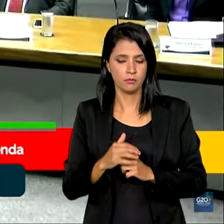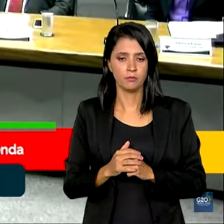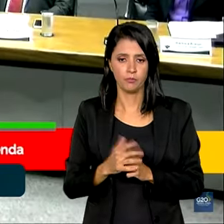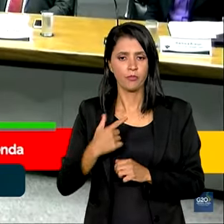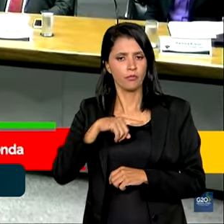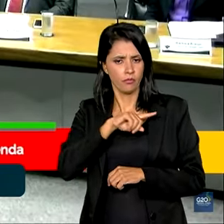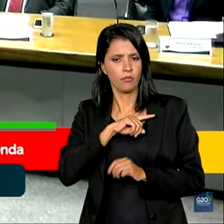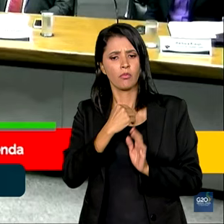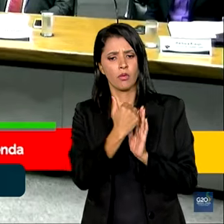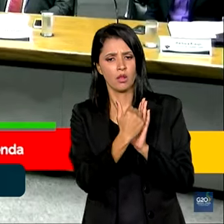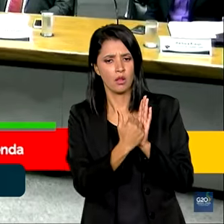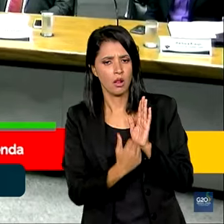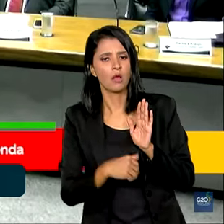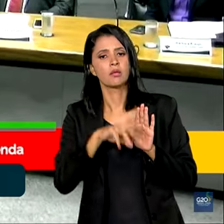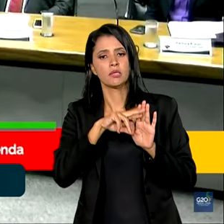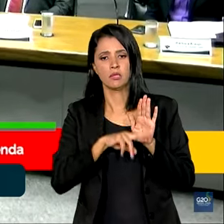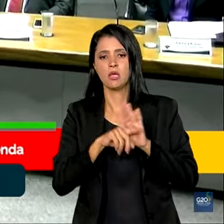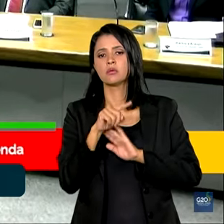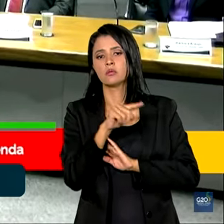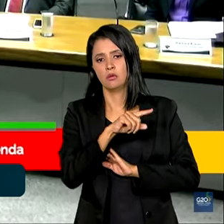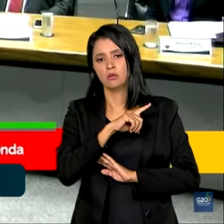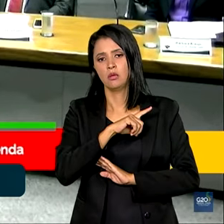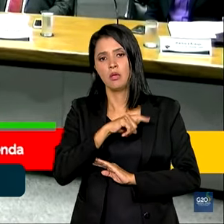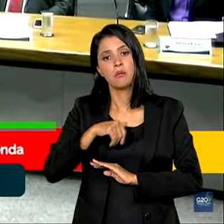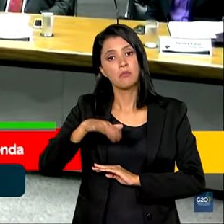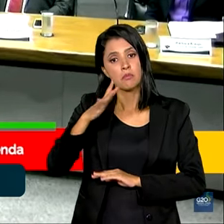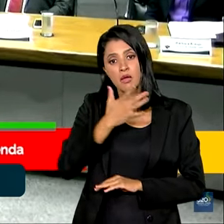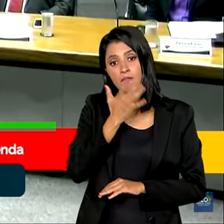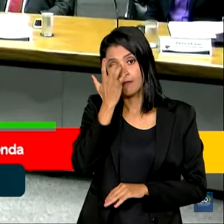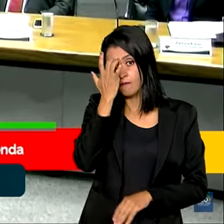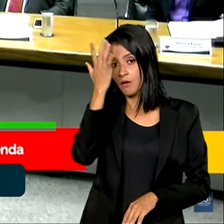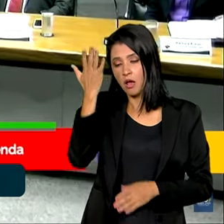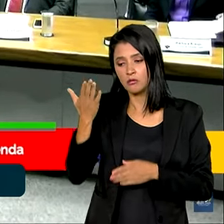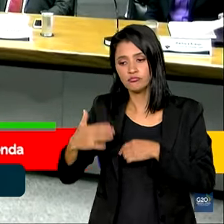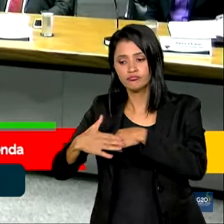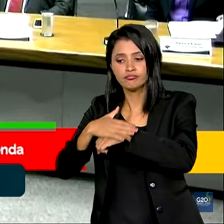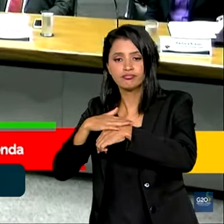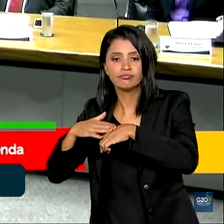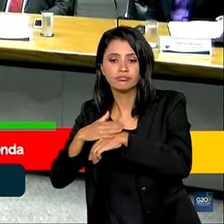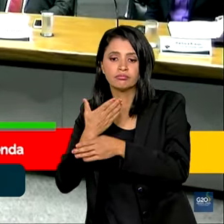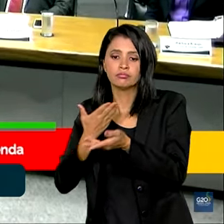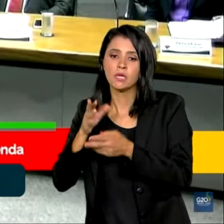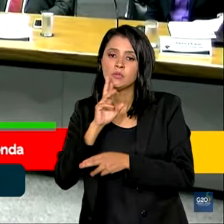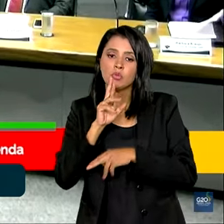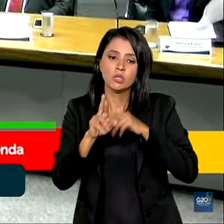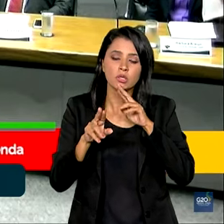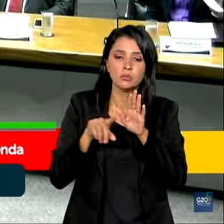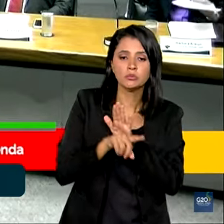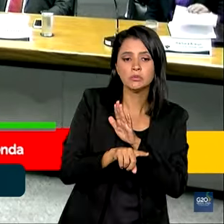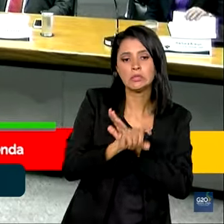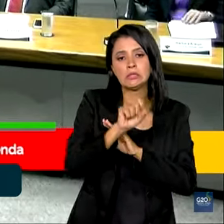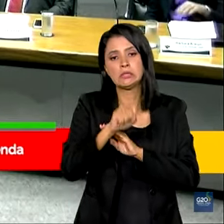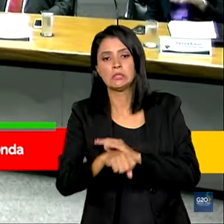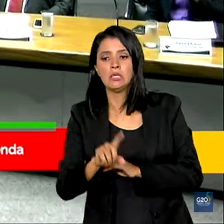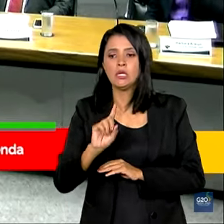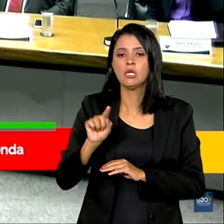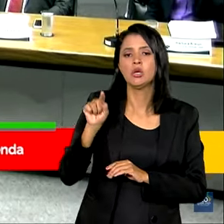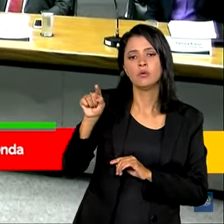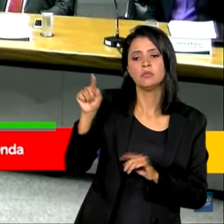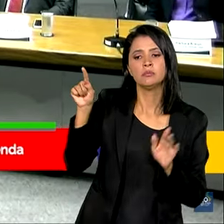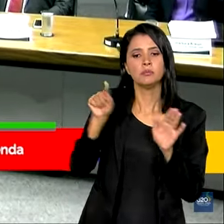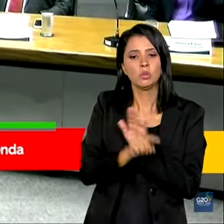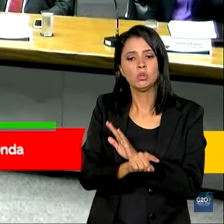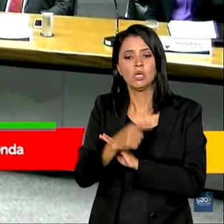os manuais, essas regras estão lá, mas é muito mais fácil de uma maneira conversacional, respondendo questões de sim ou não, do que você está